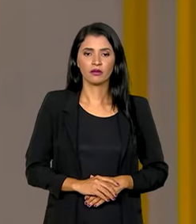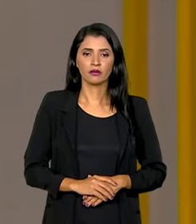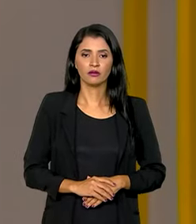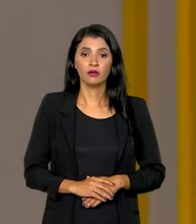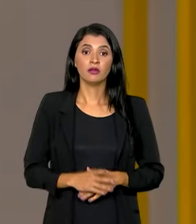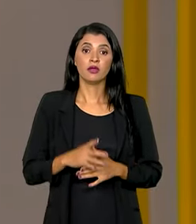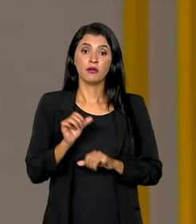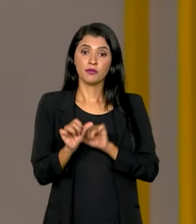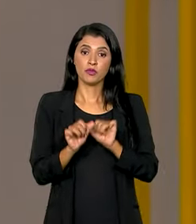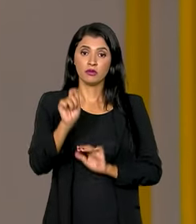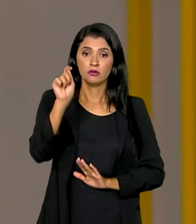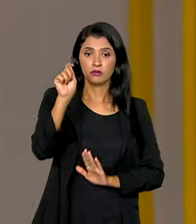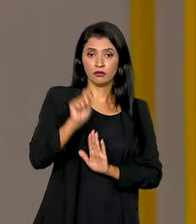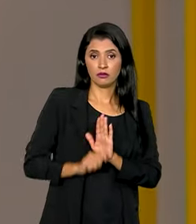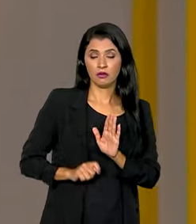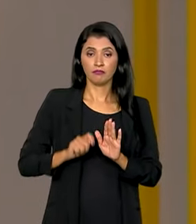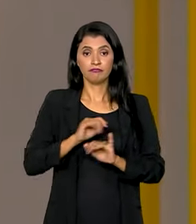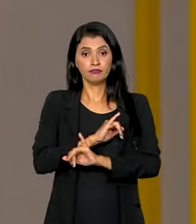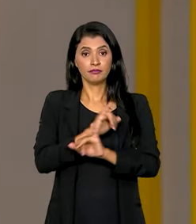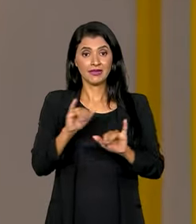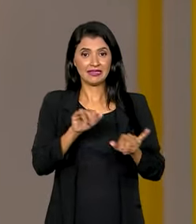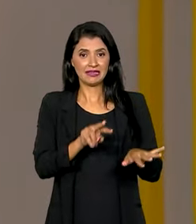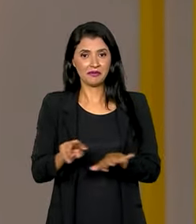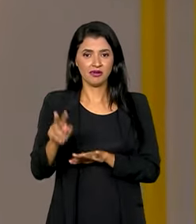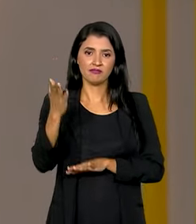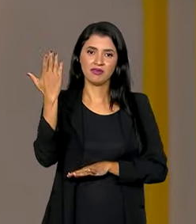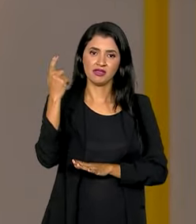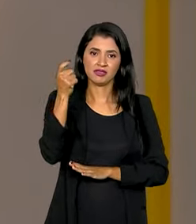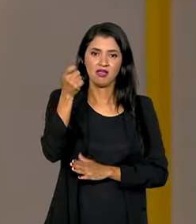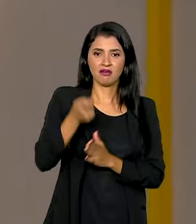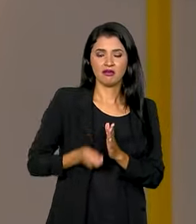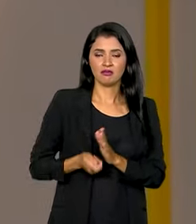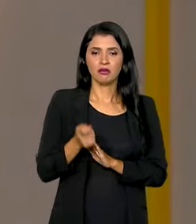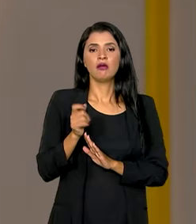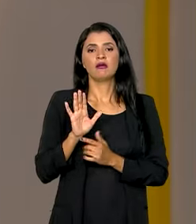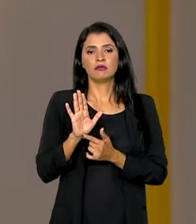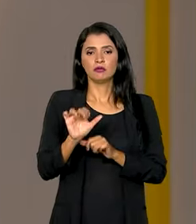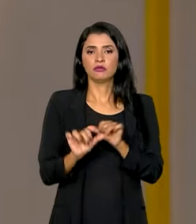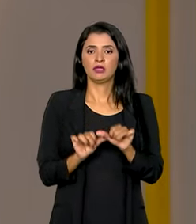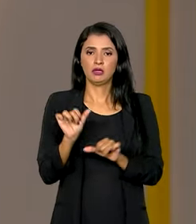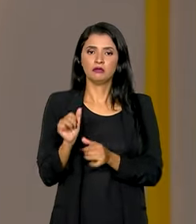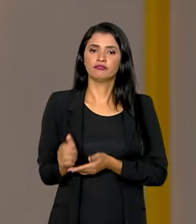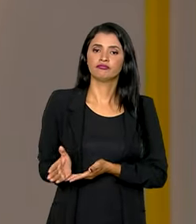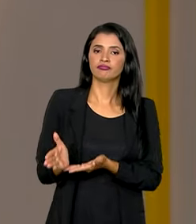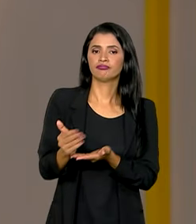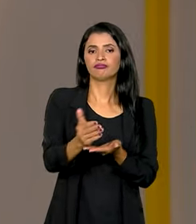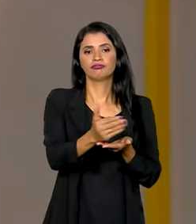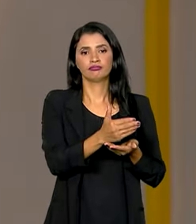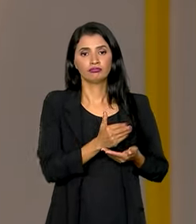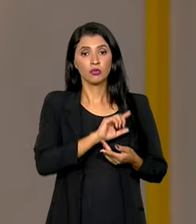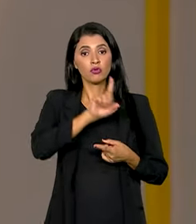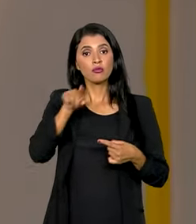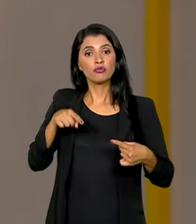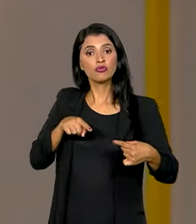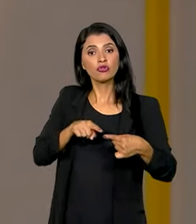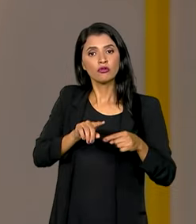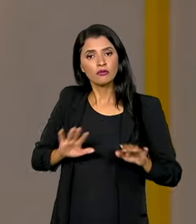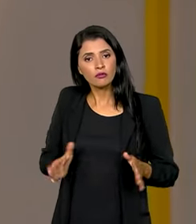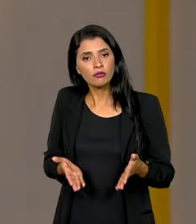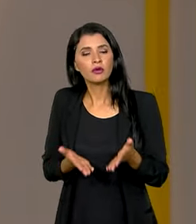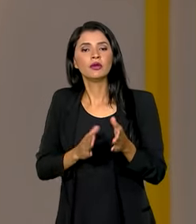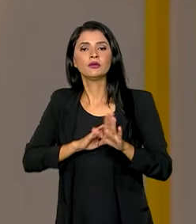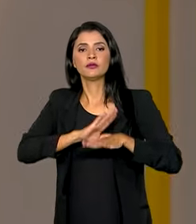E a reforma tributária promulgada na semana passada traz mudanças na arrecadação. Um dos objetivos é impulsionar o